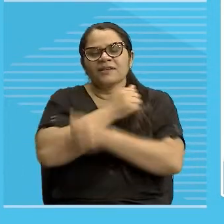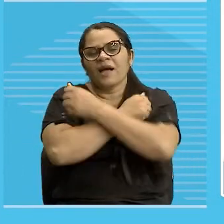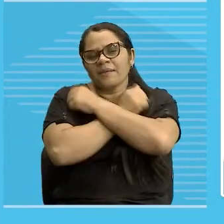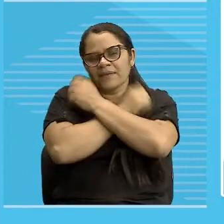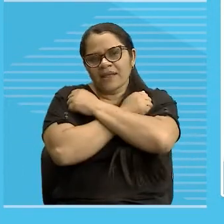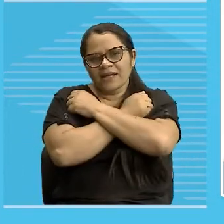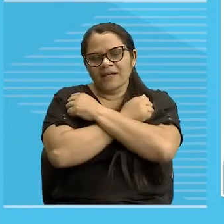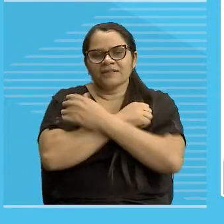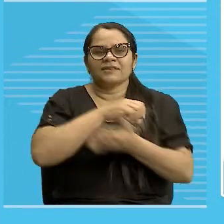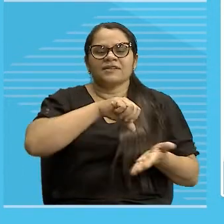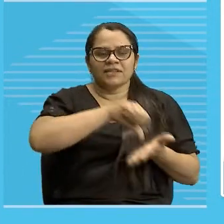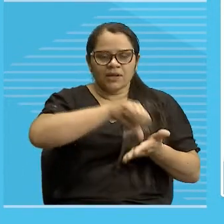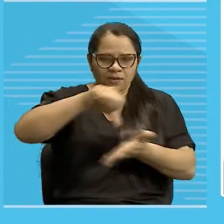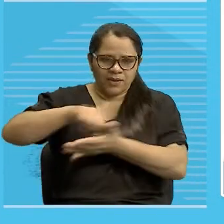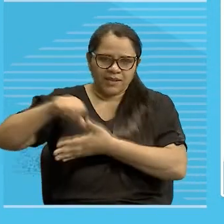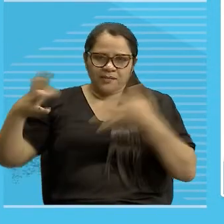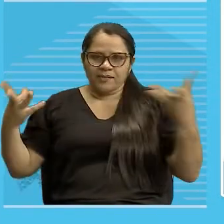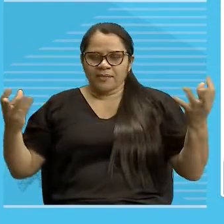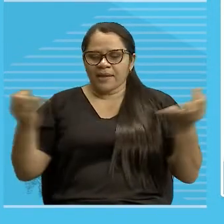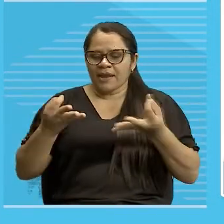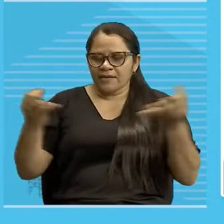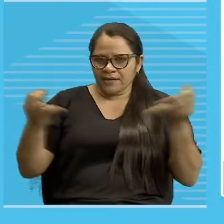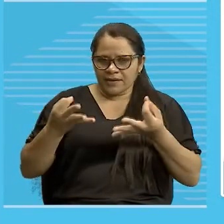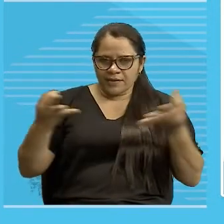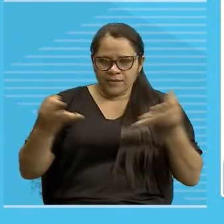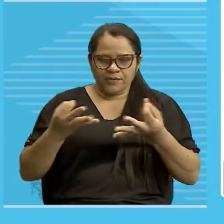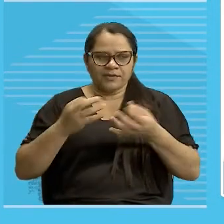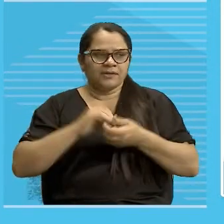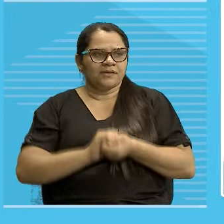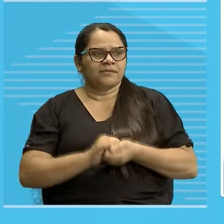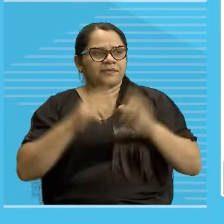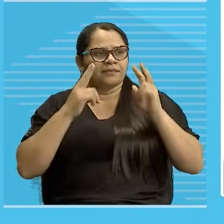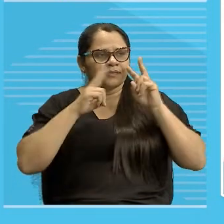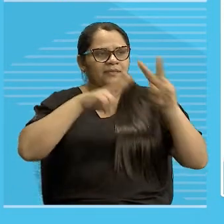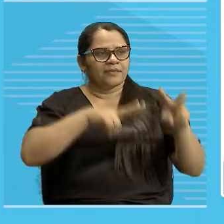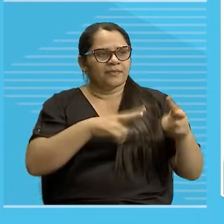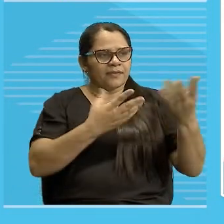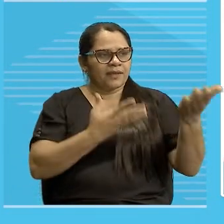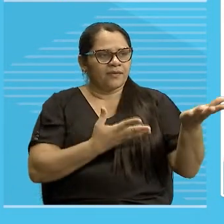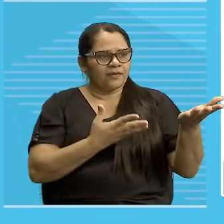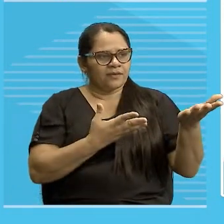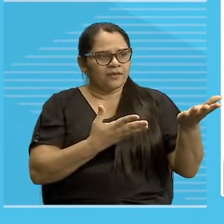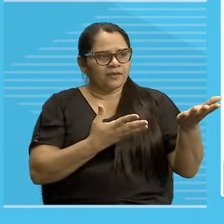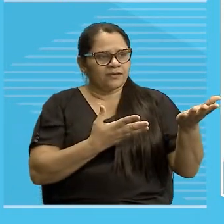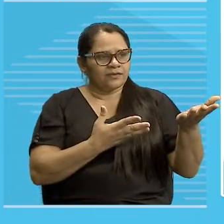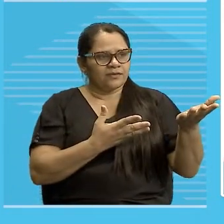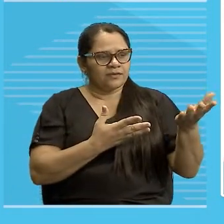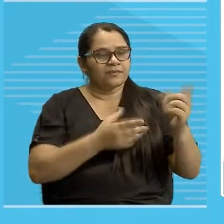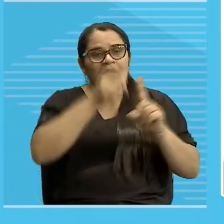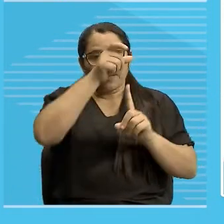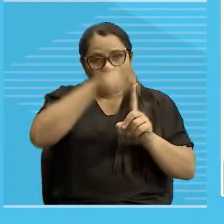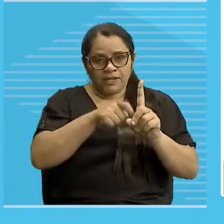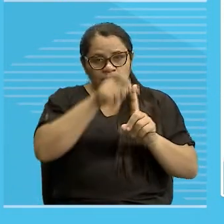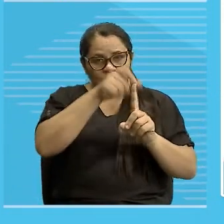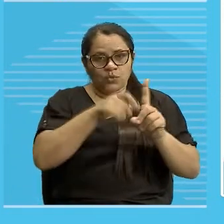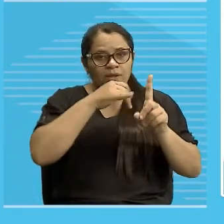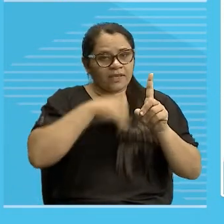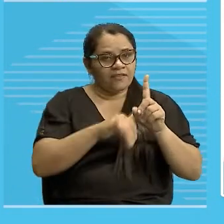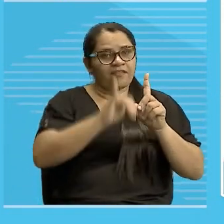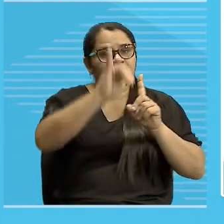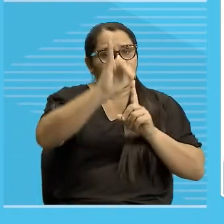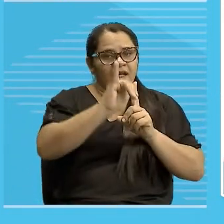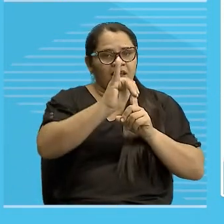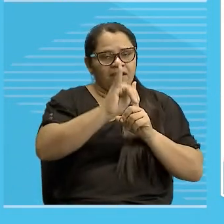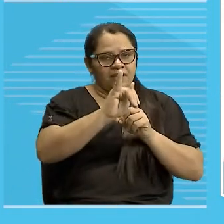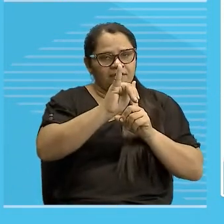maravilhosa que está aqui conosco pelo IPTV, então, gente, vejam que quem tá falando aí é o interlocutor, é a